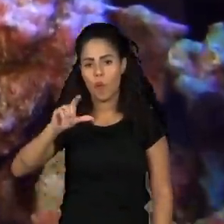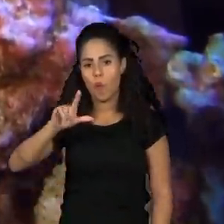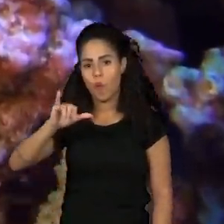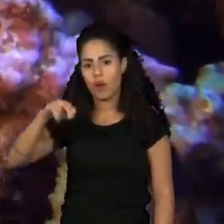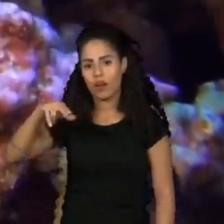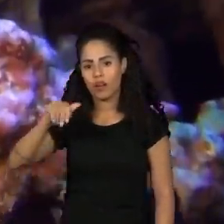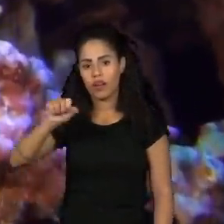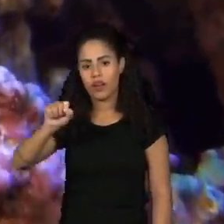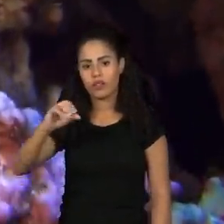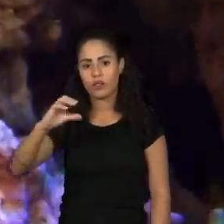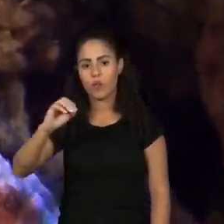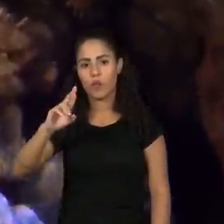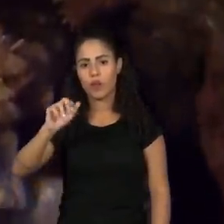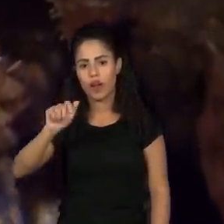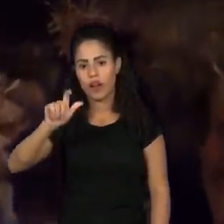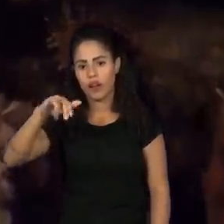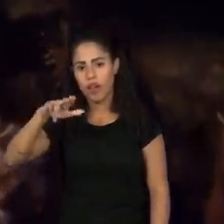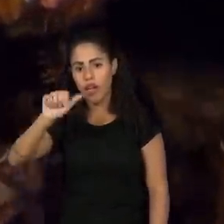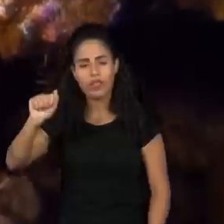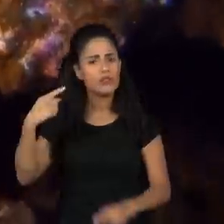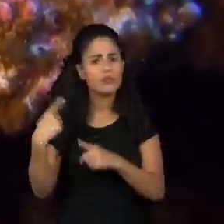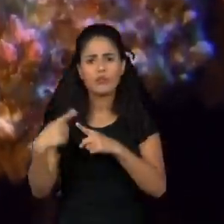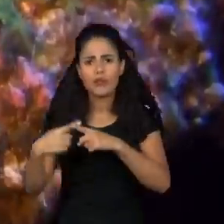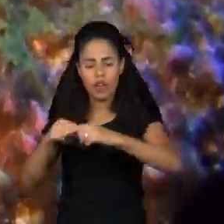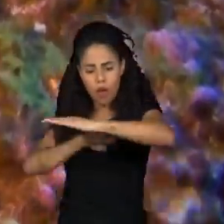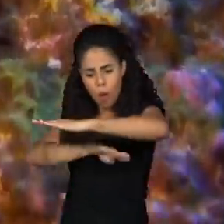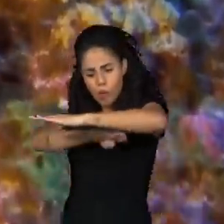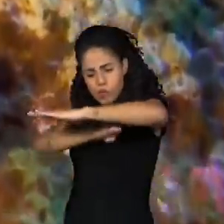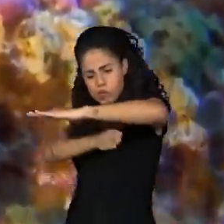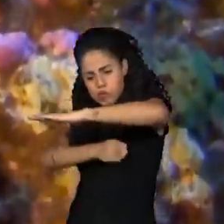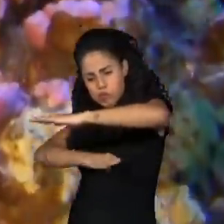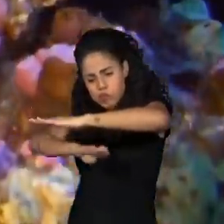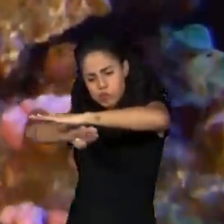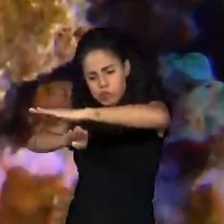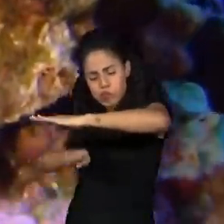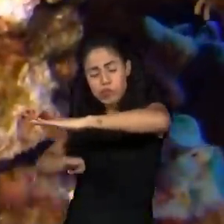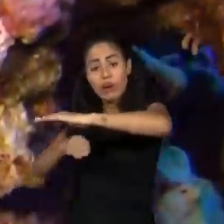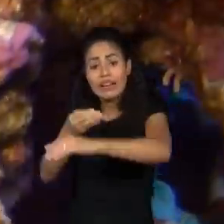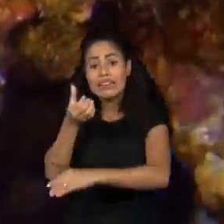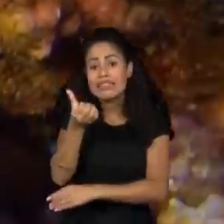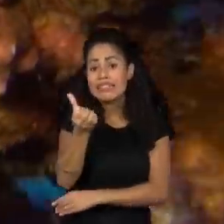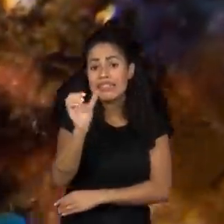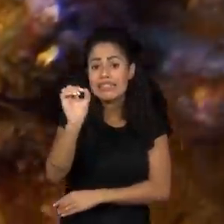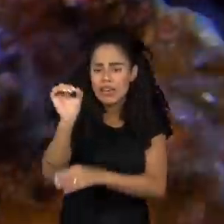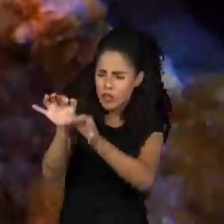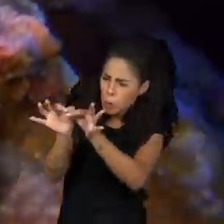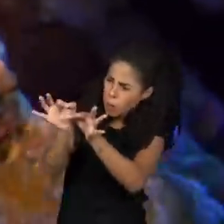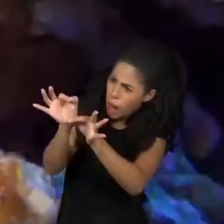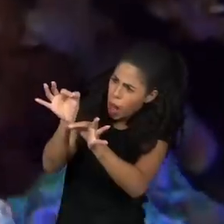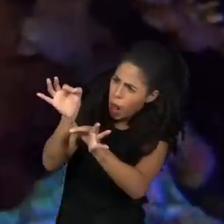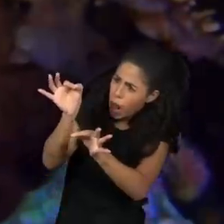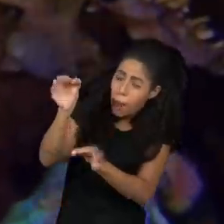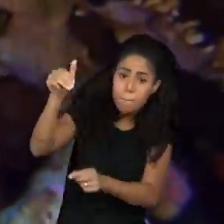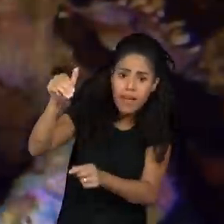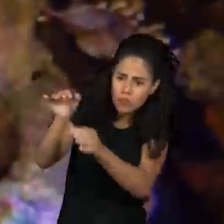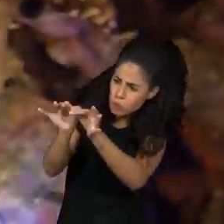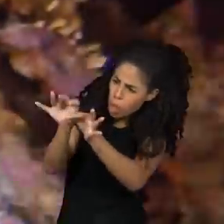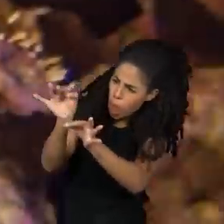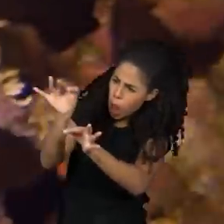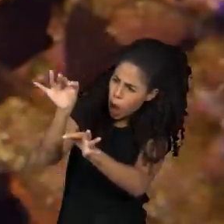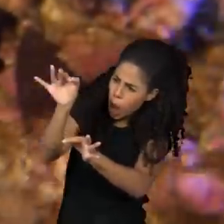de montes submarinos com mais de 60 metros de altura e cúmia 17 metros de profundidade.